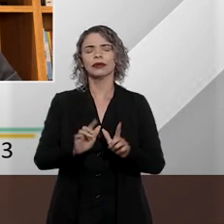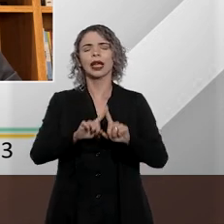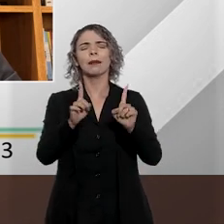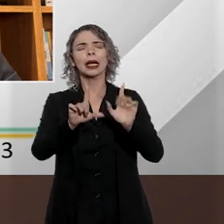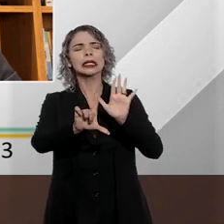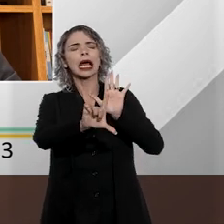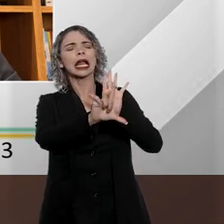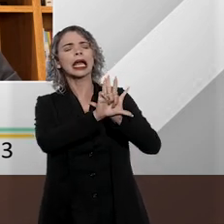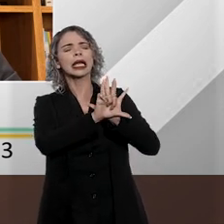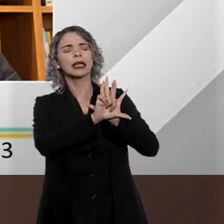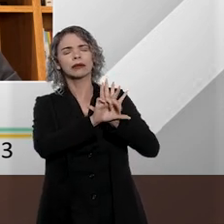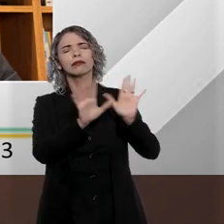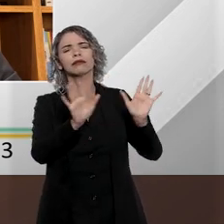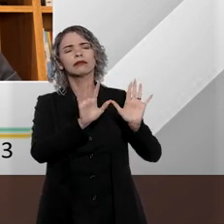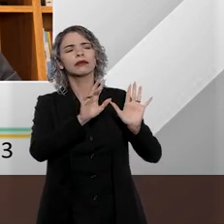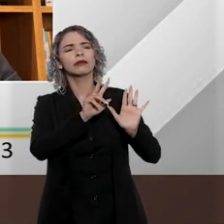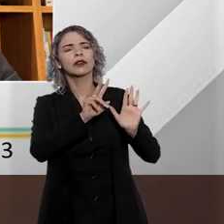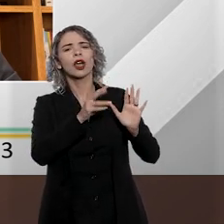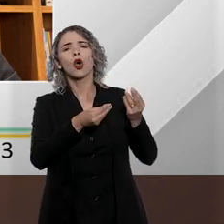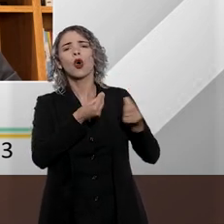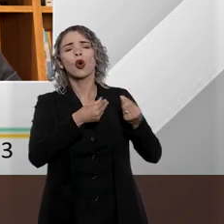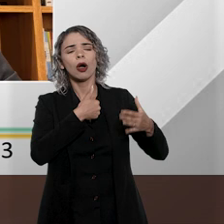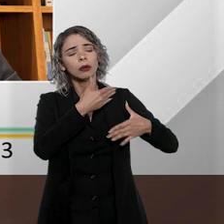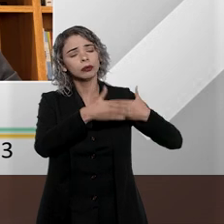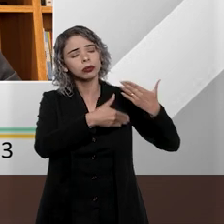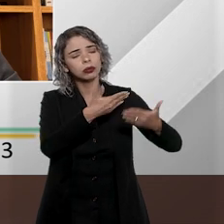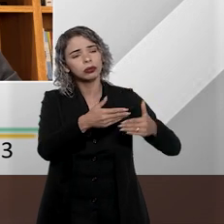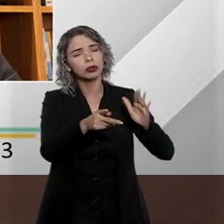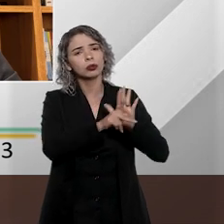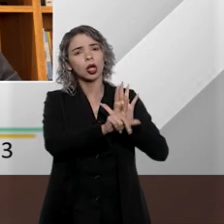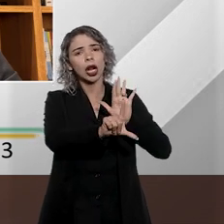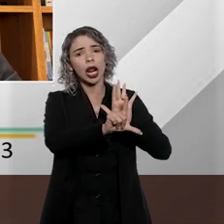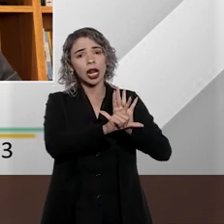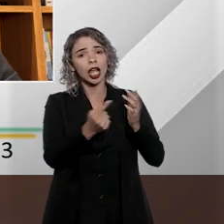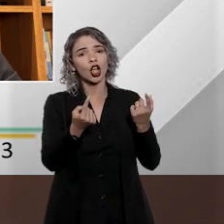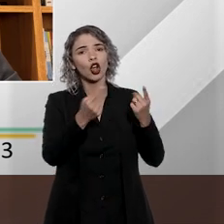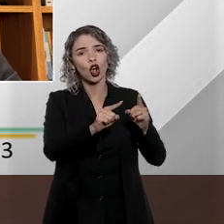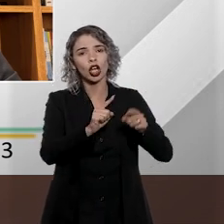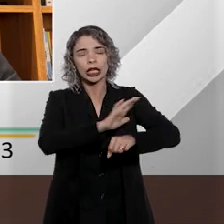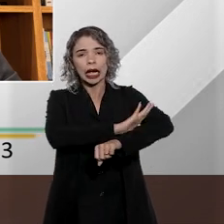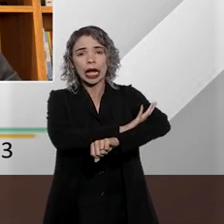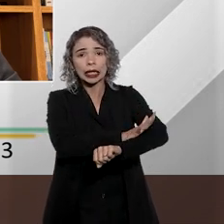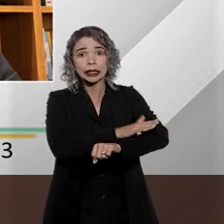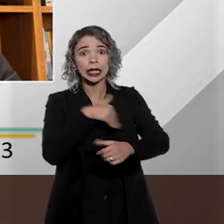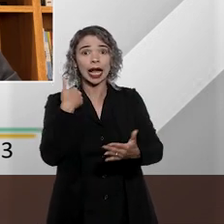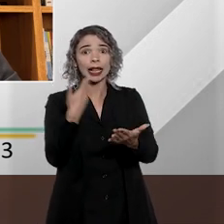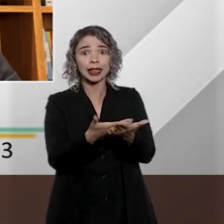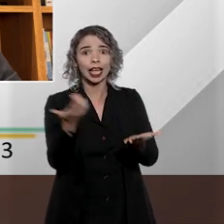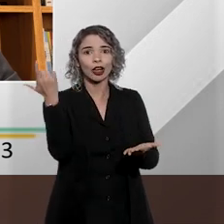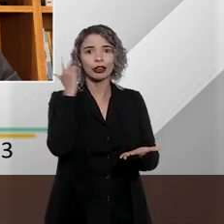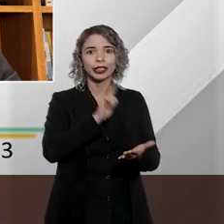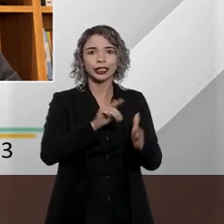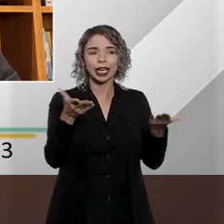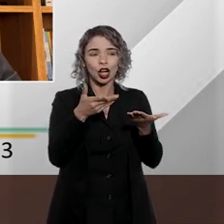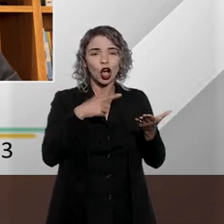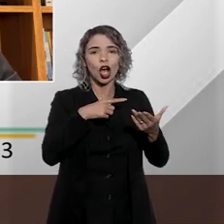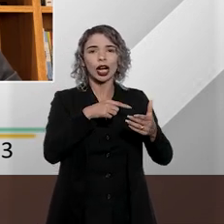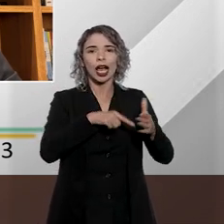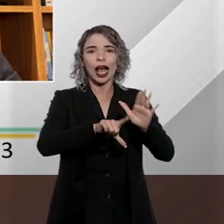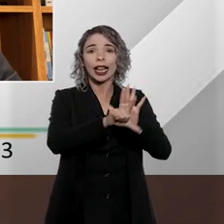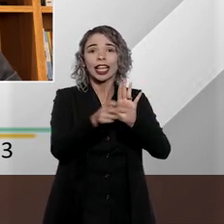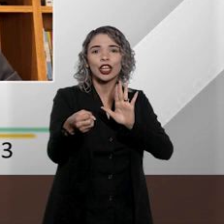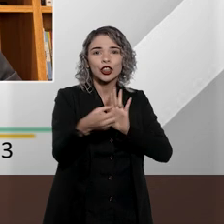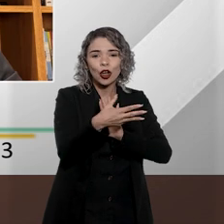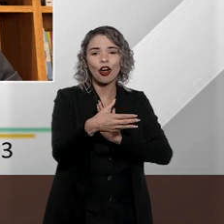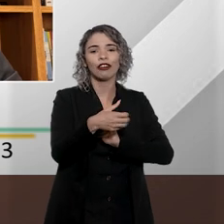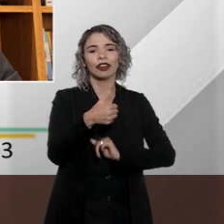professor Vinícius, de que forma transcorreu a evolução legislativa contra o racismo até culminar, enfim, na edição da Lei